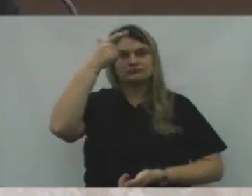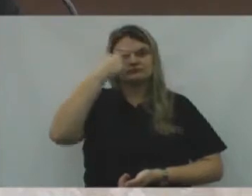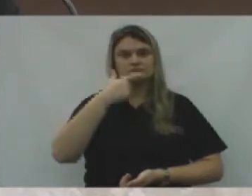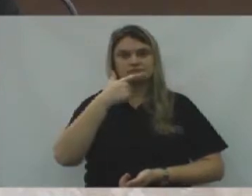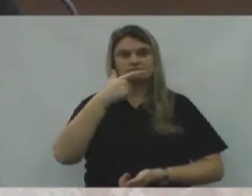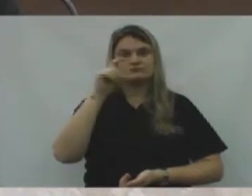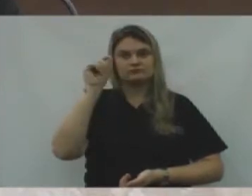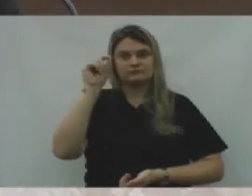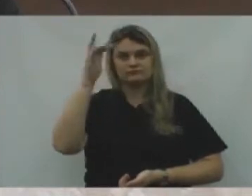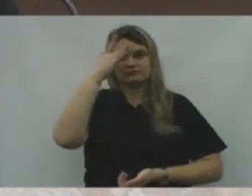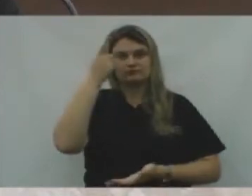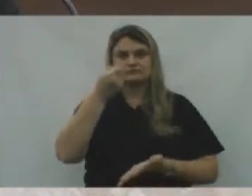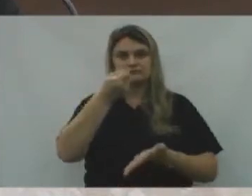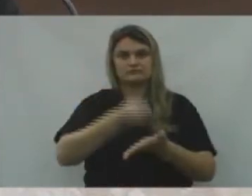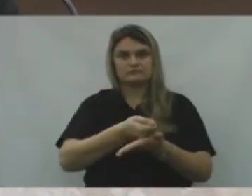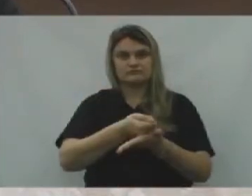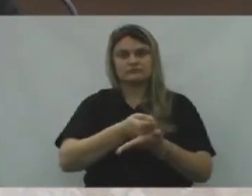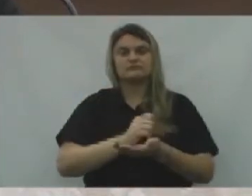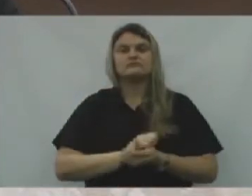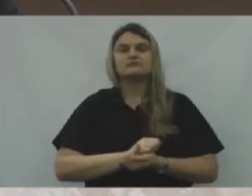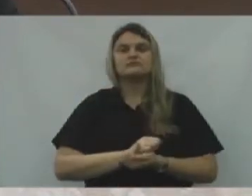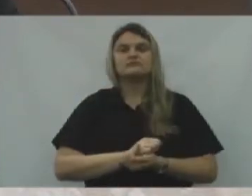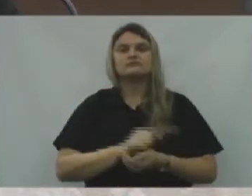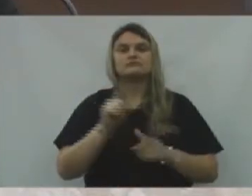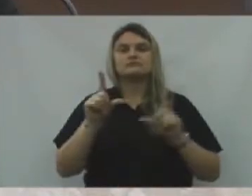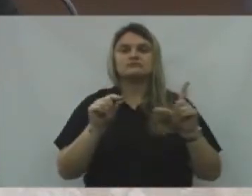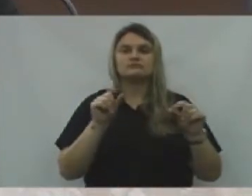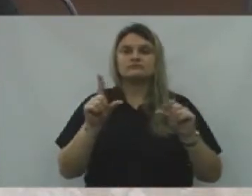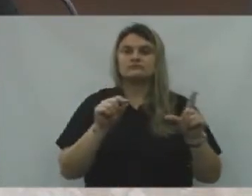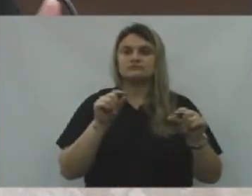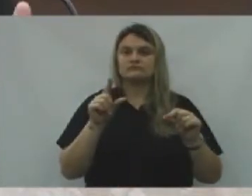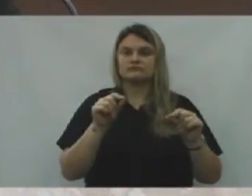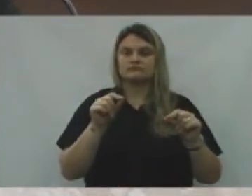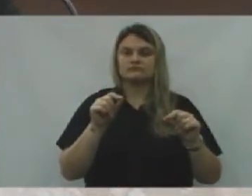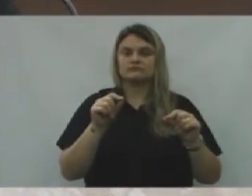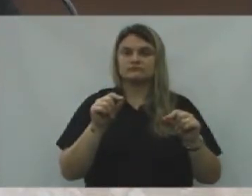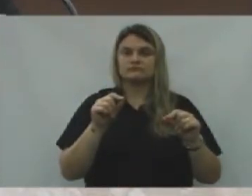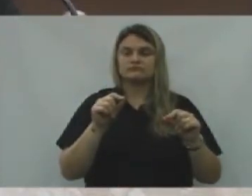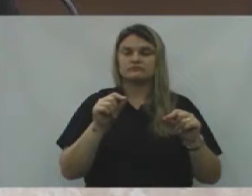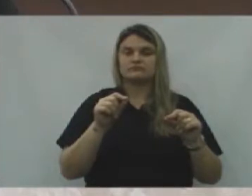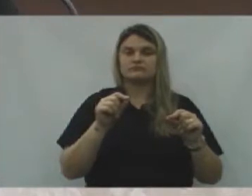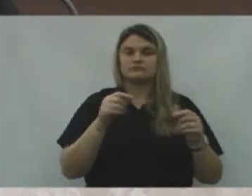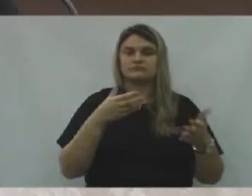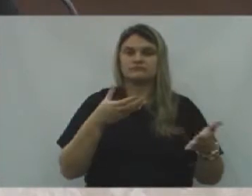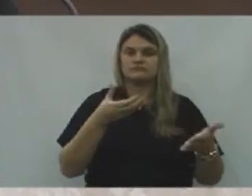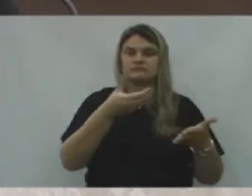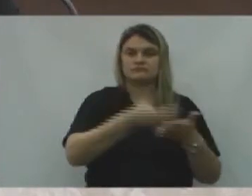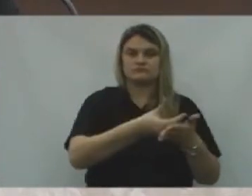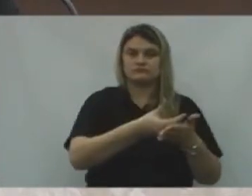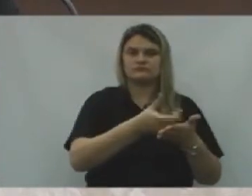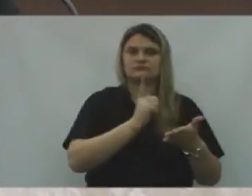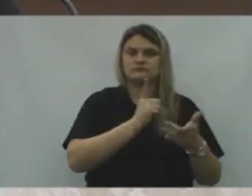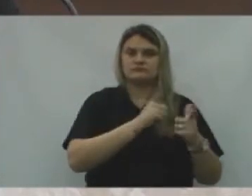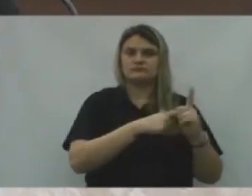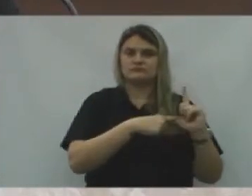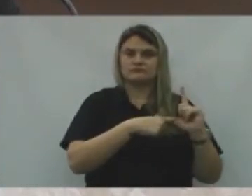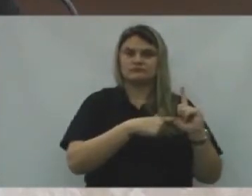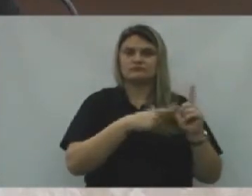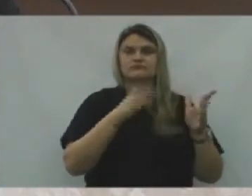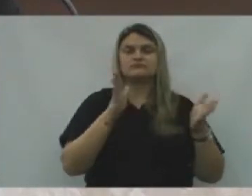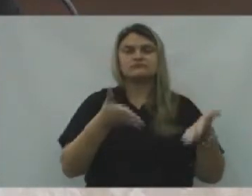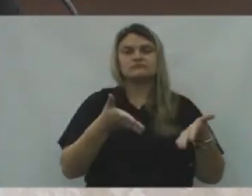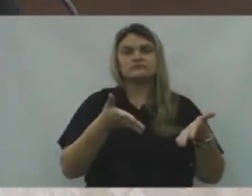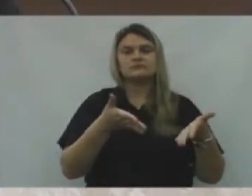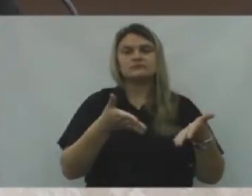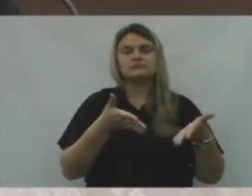O contribuinte, Que optar, Que não optar pelo refis, E ficar com pendências, Hoje,